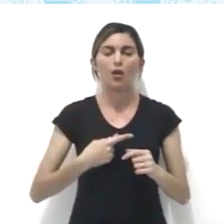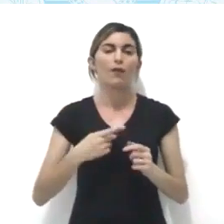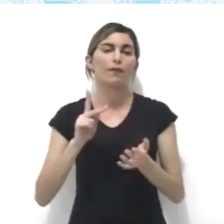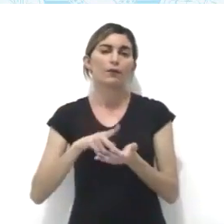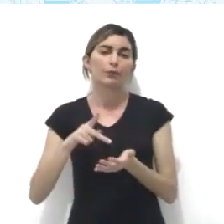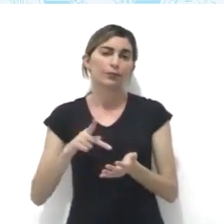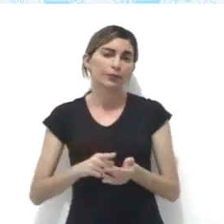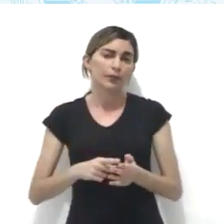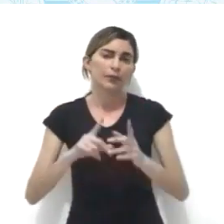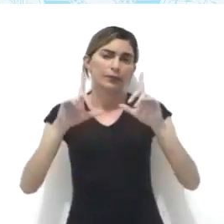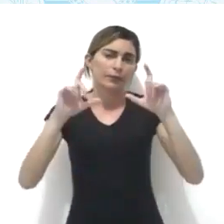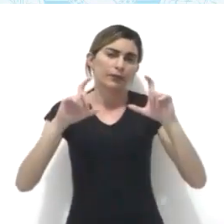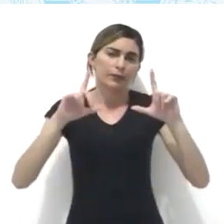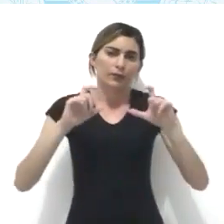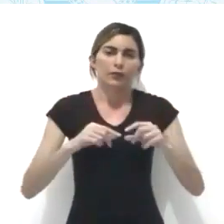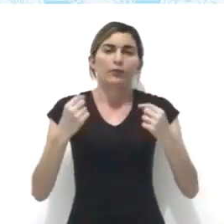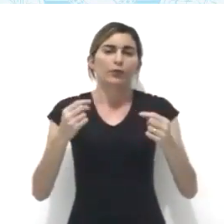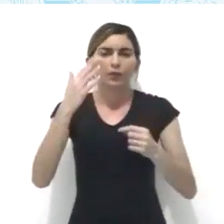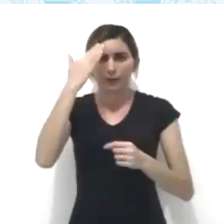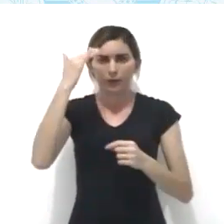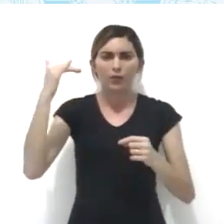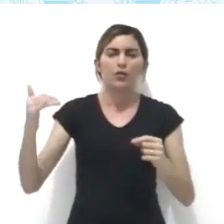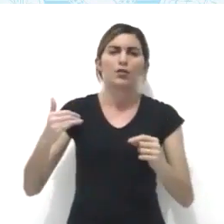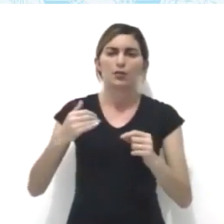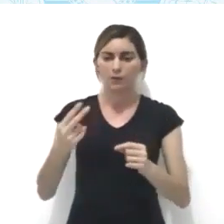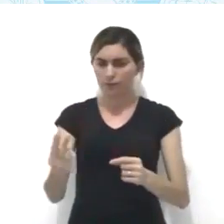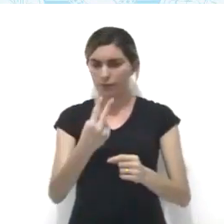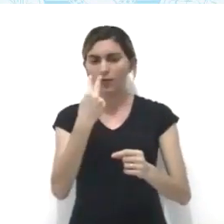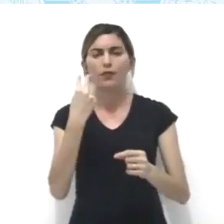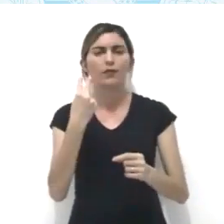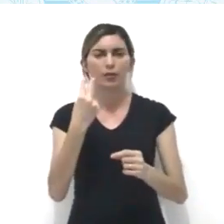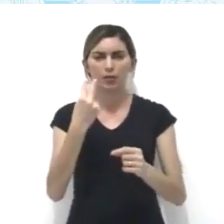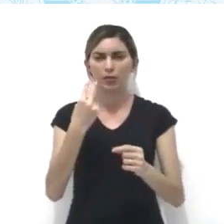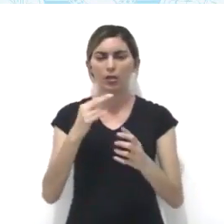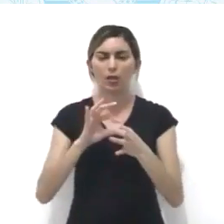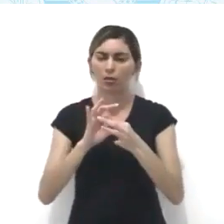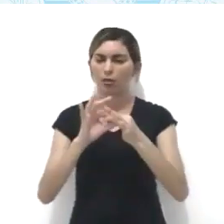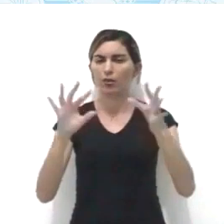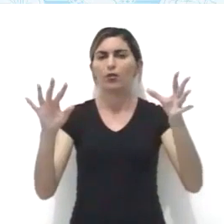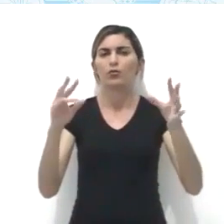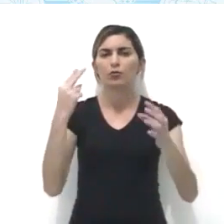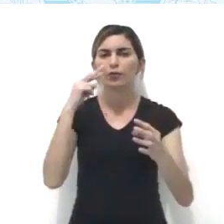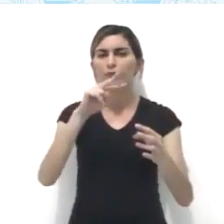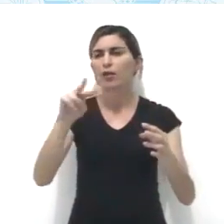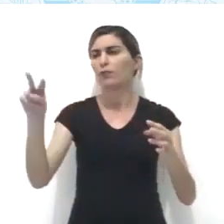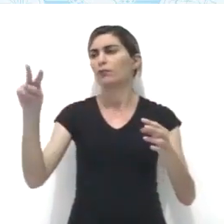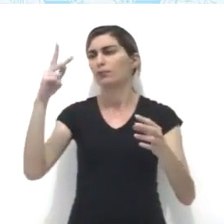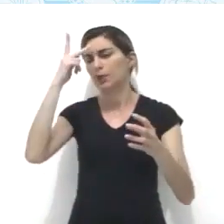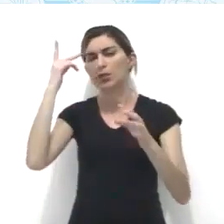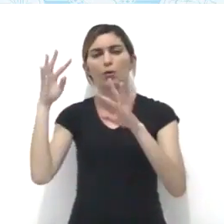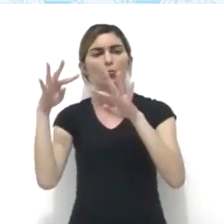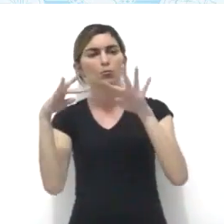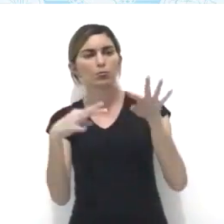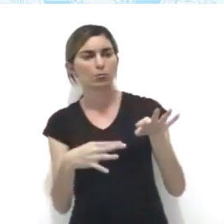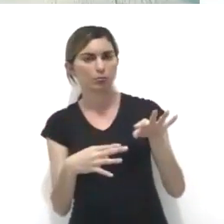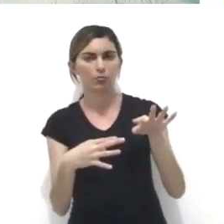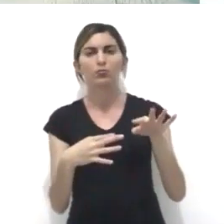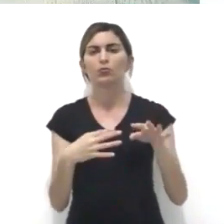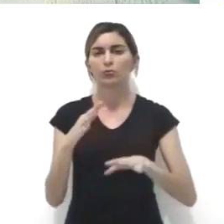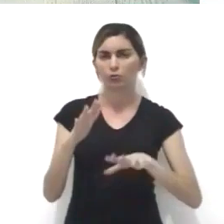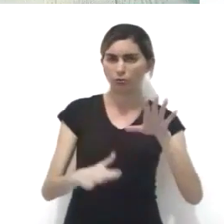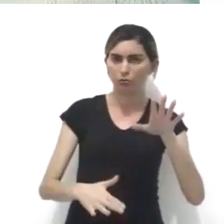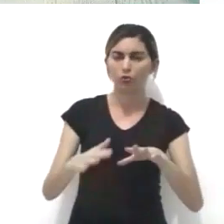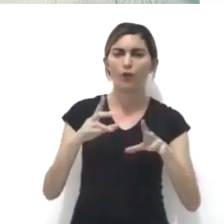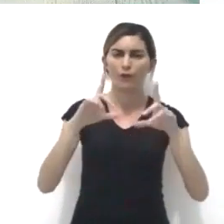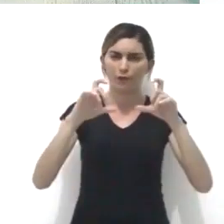verdade, retratos em que os artistas se veem e se deixam ver pelo espectador. Geralmente,